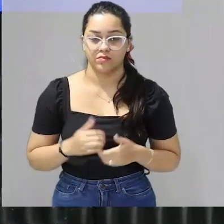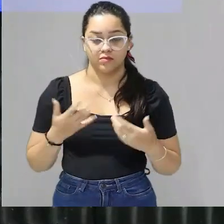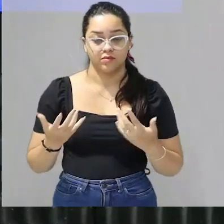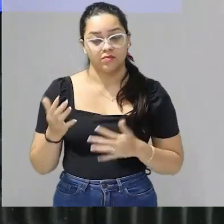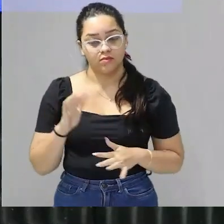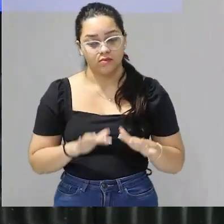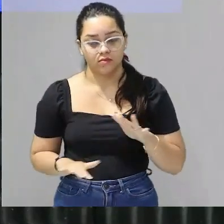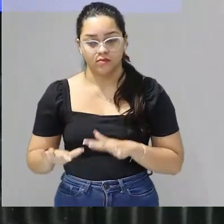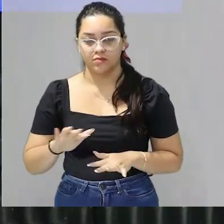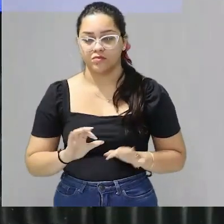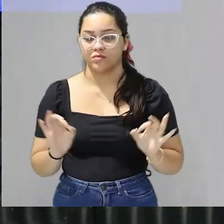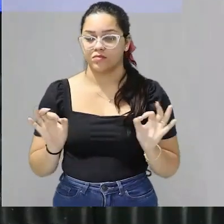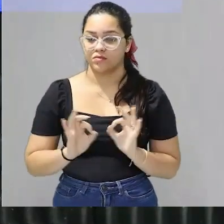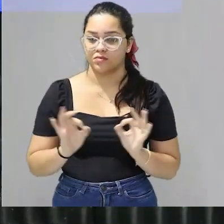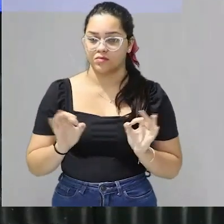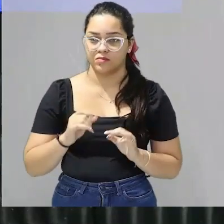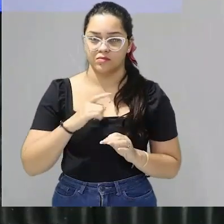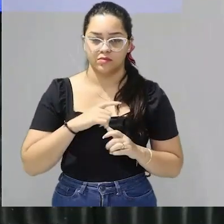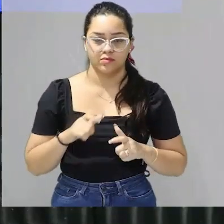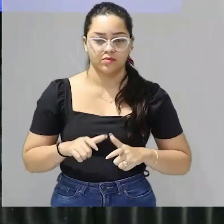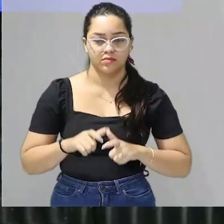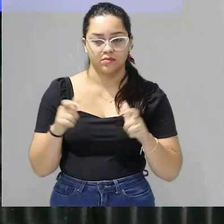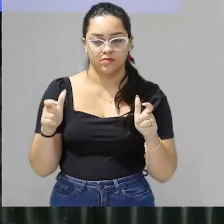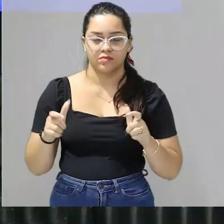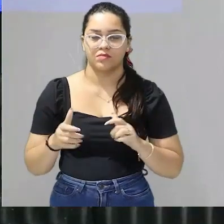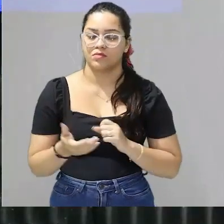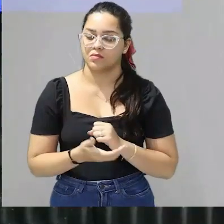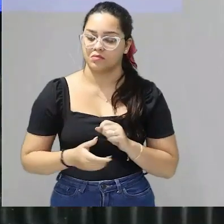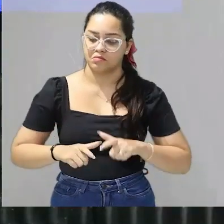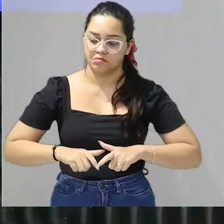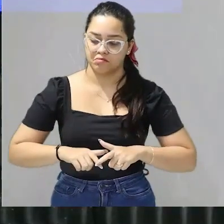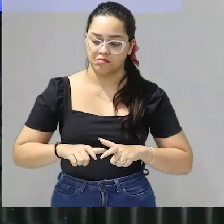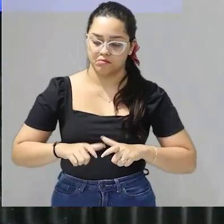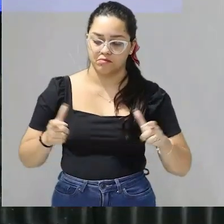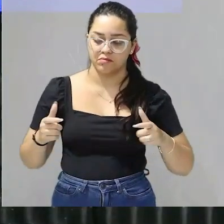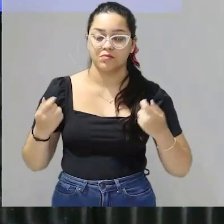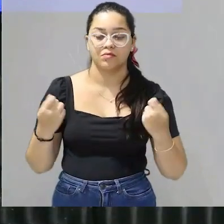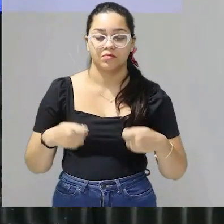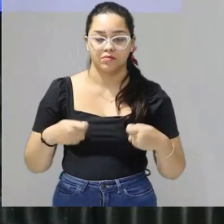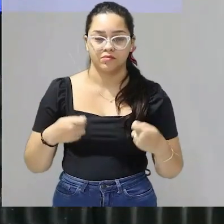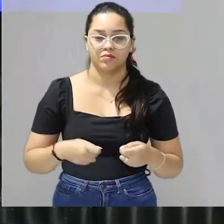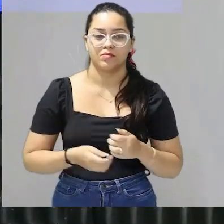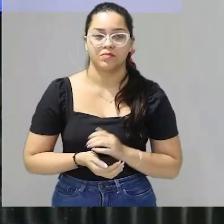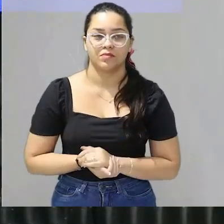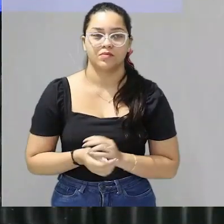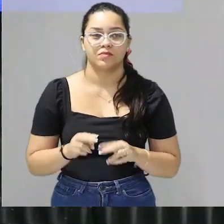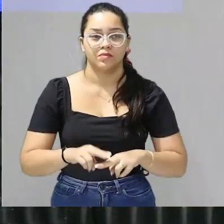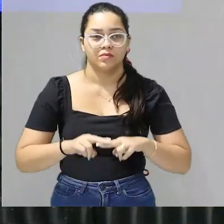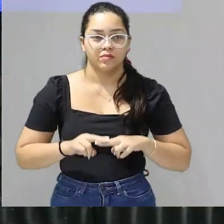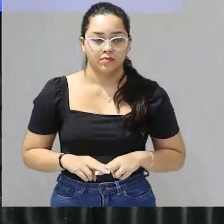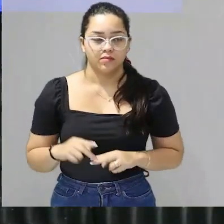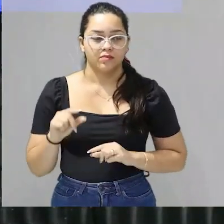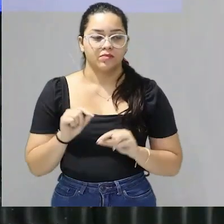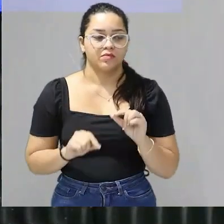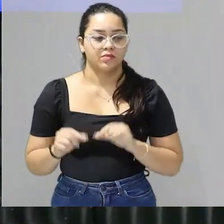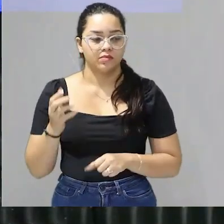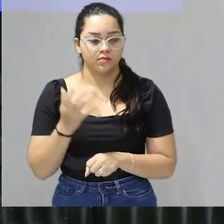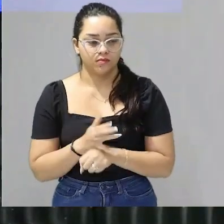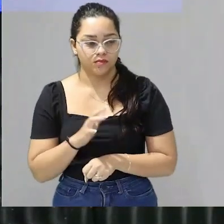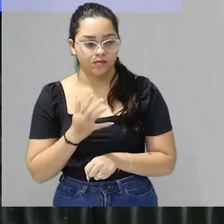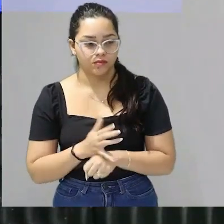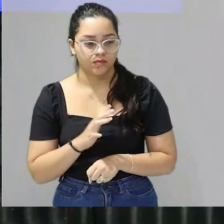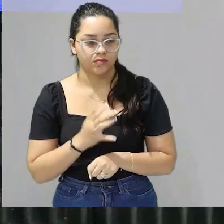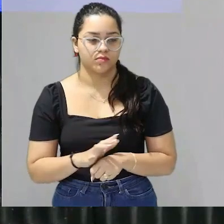muito cuidado nada de tese muito ampla muito genérica você precisa estabelecer e para isso turma vamos começar a treinar